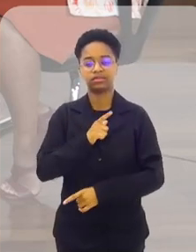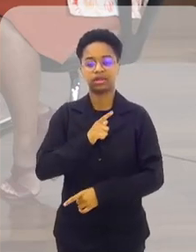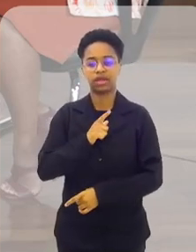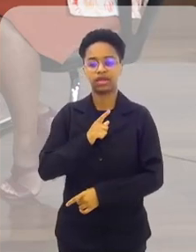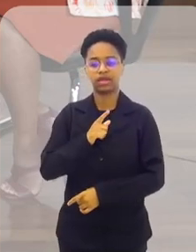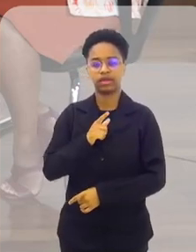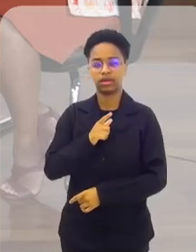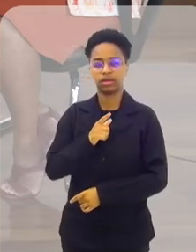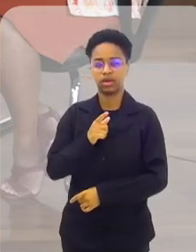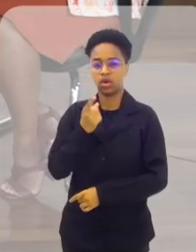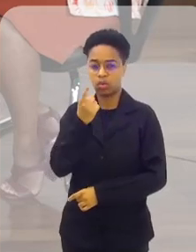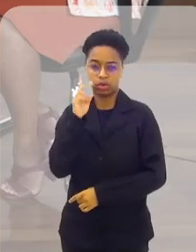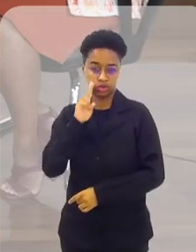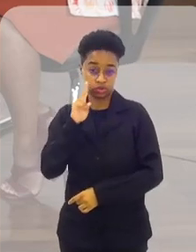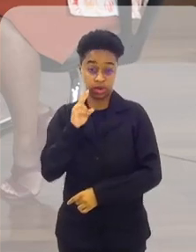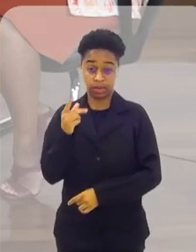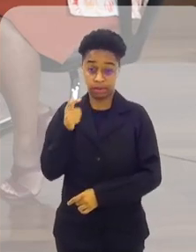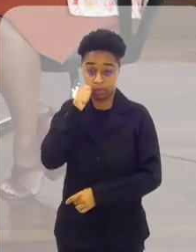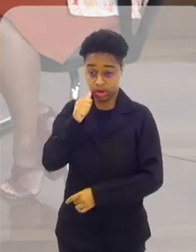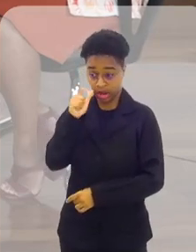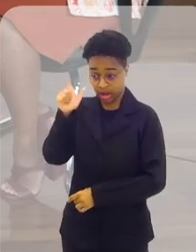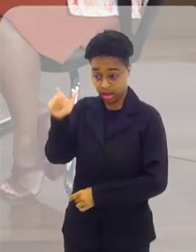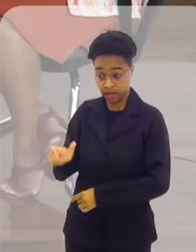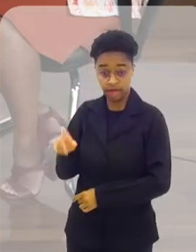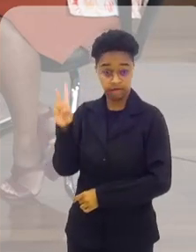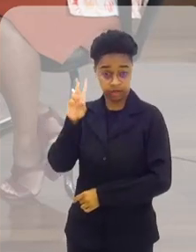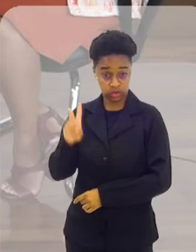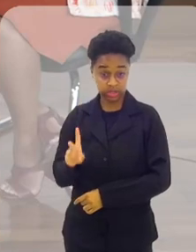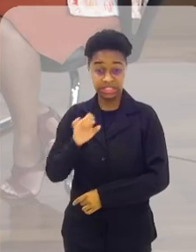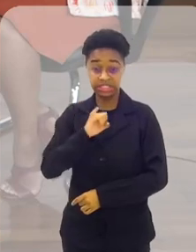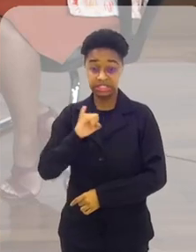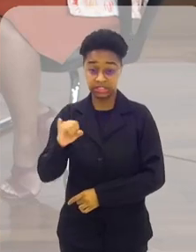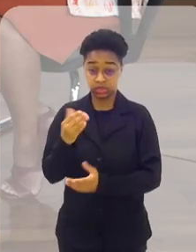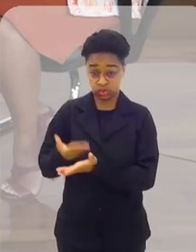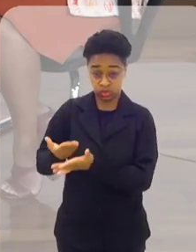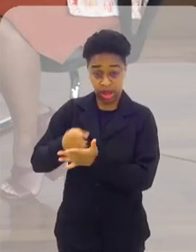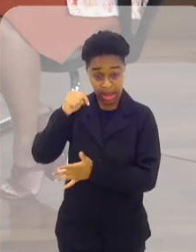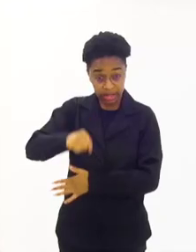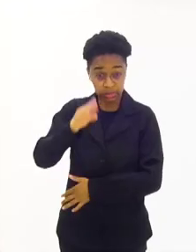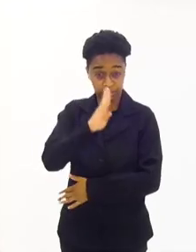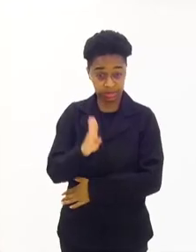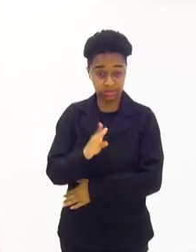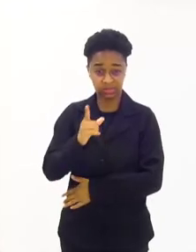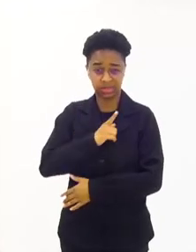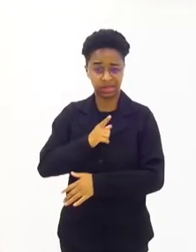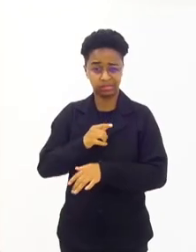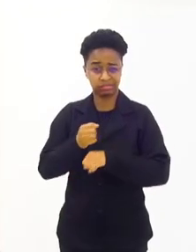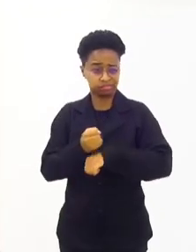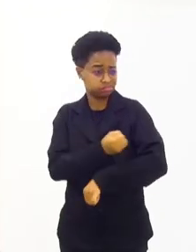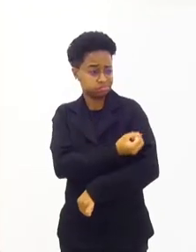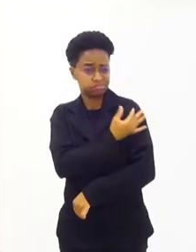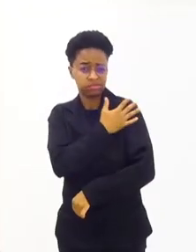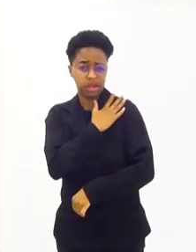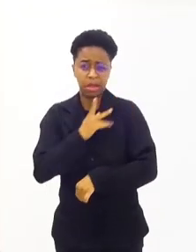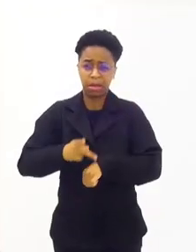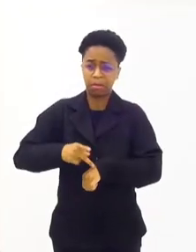uma venezuelana, que se ela tivesse formação aqui no nosso país, ela teria todos os graus de